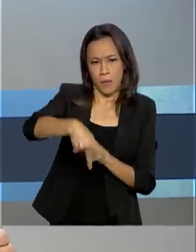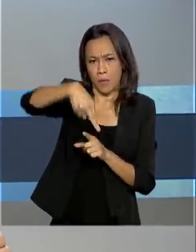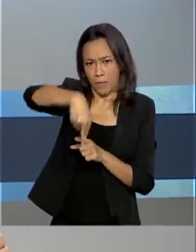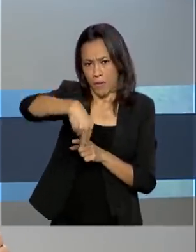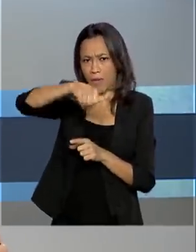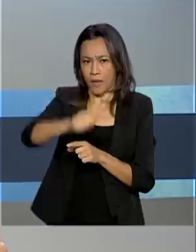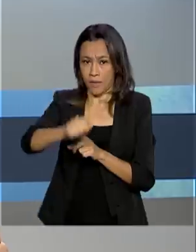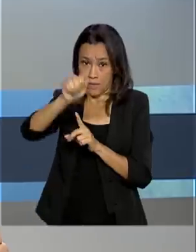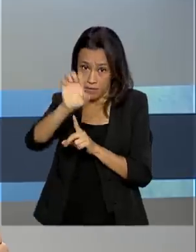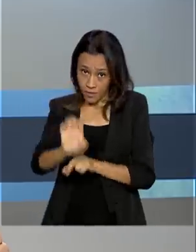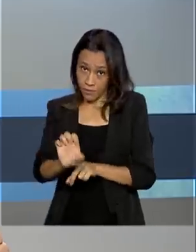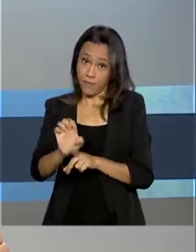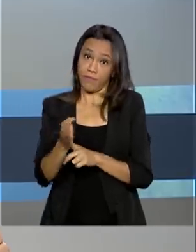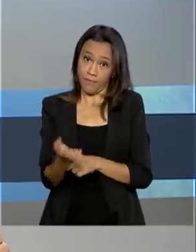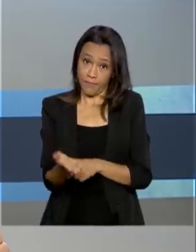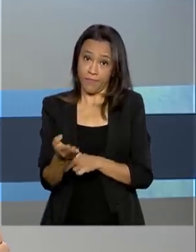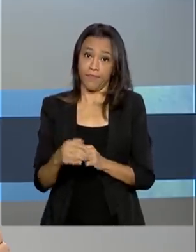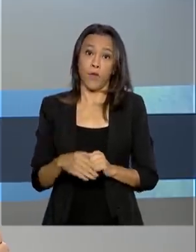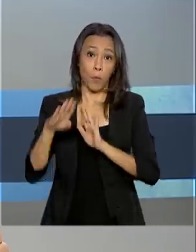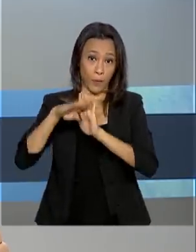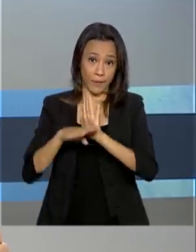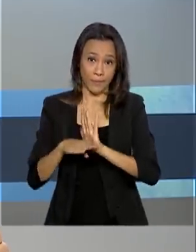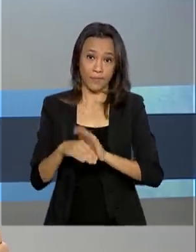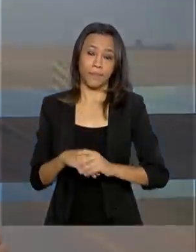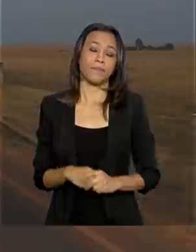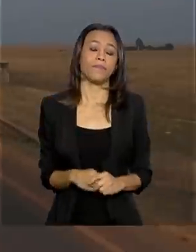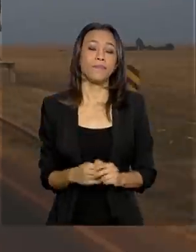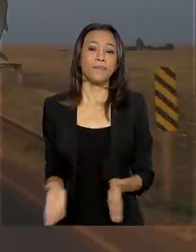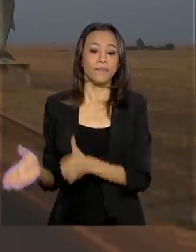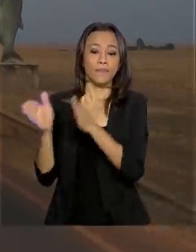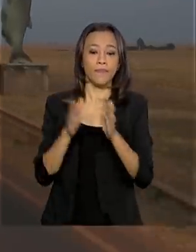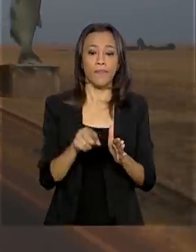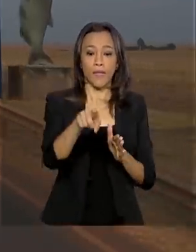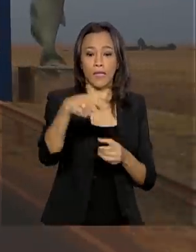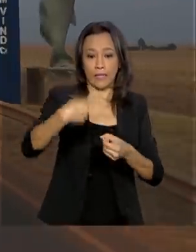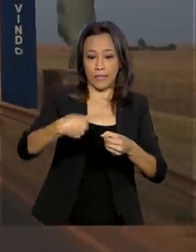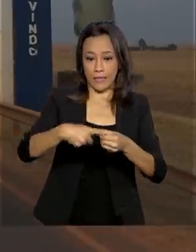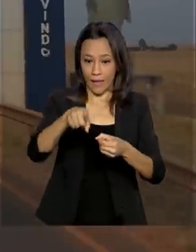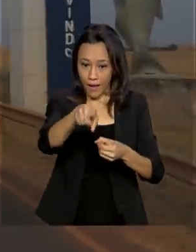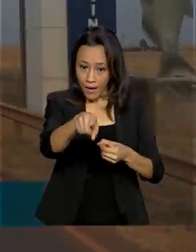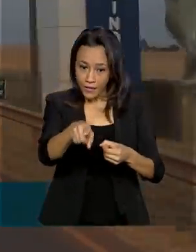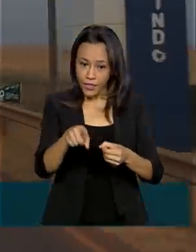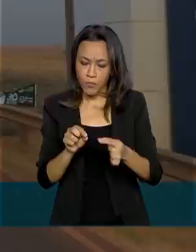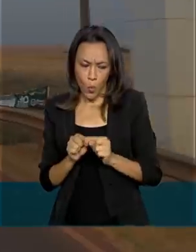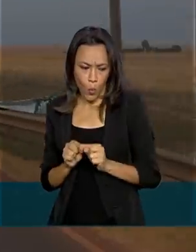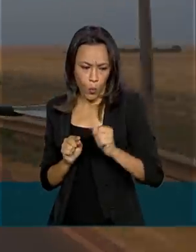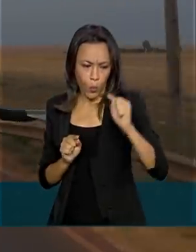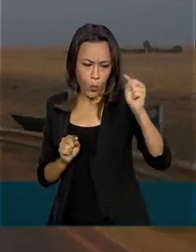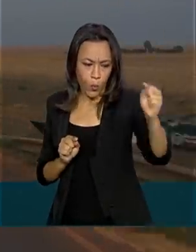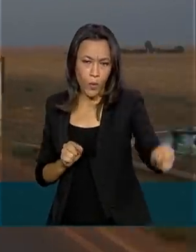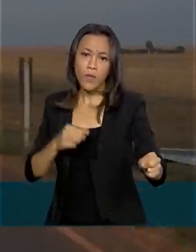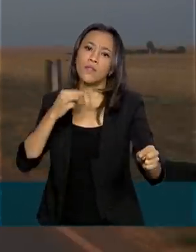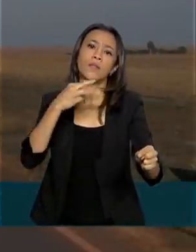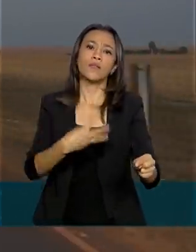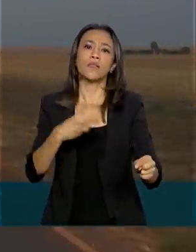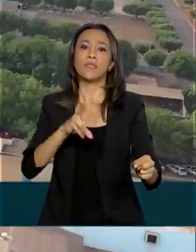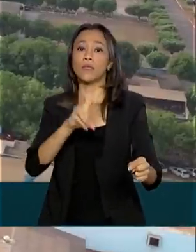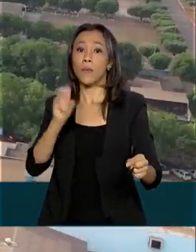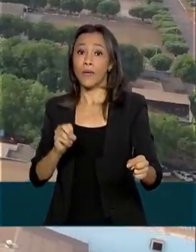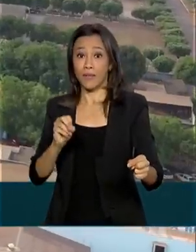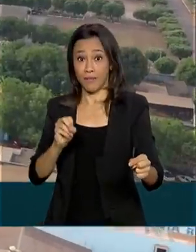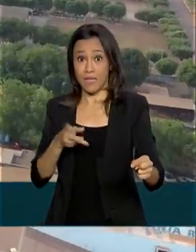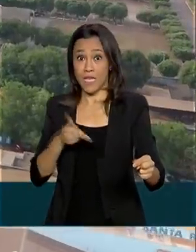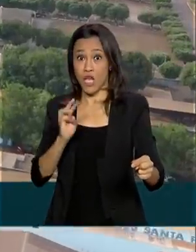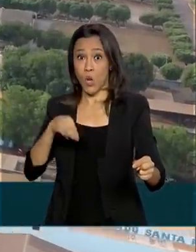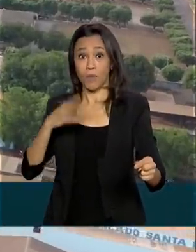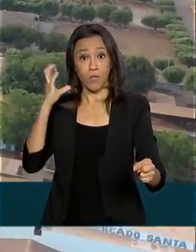Nacional de Alimentação Escolar. Santa Rita do Trivelato fica a 354 quilômetros de Cuiabá e